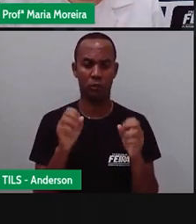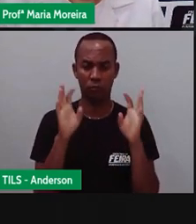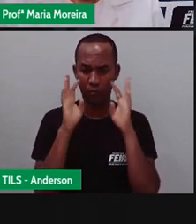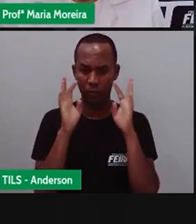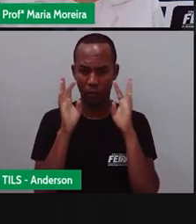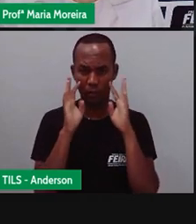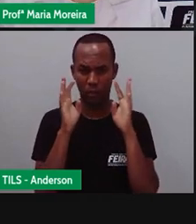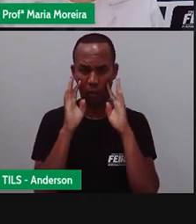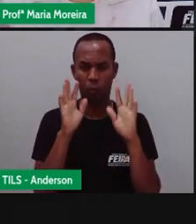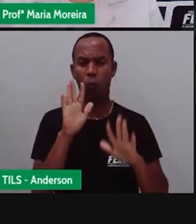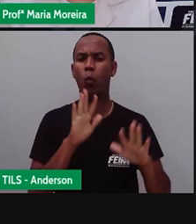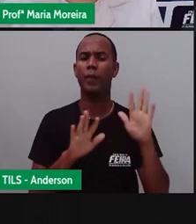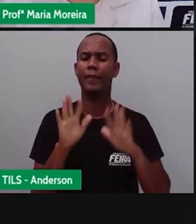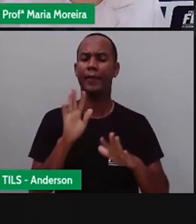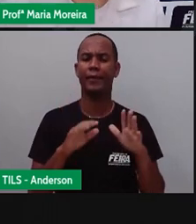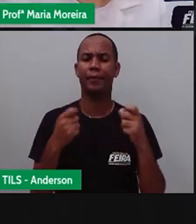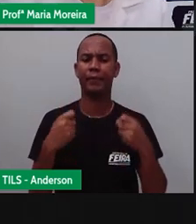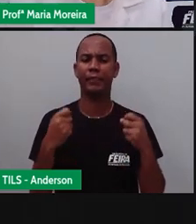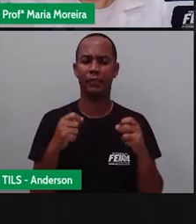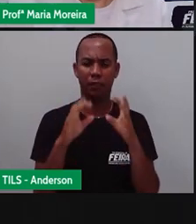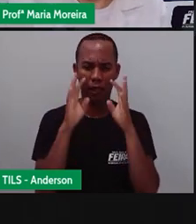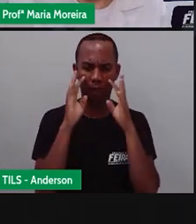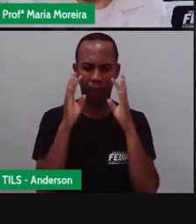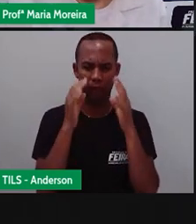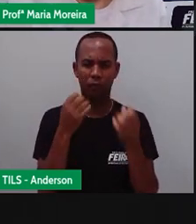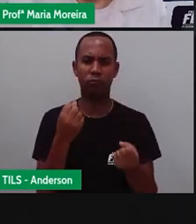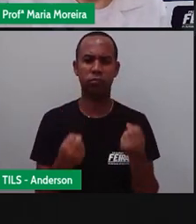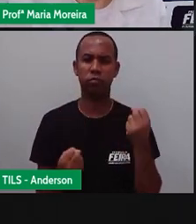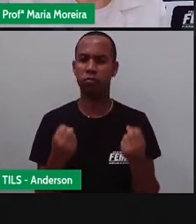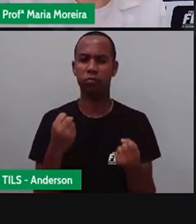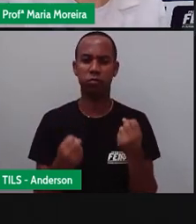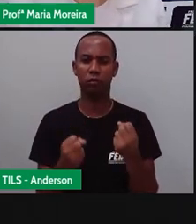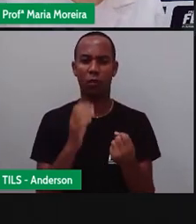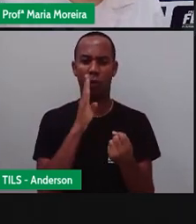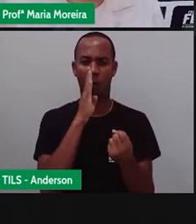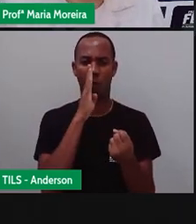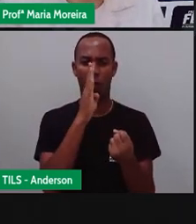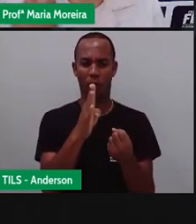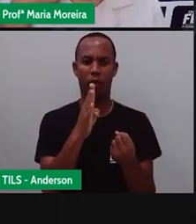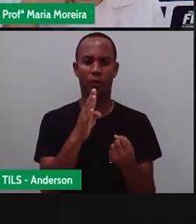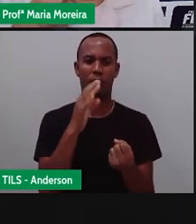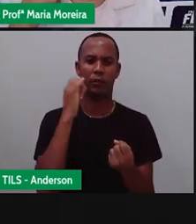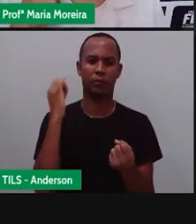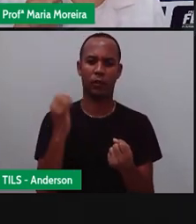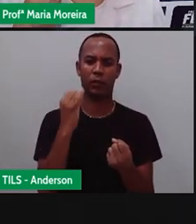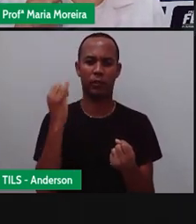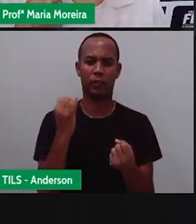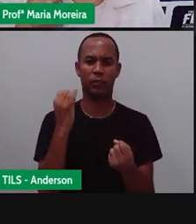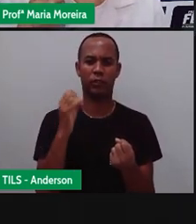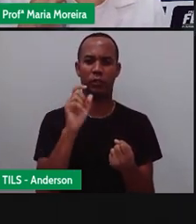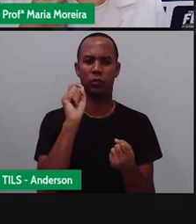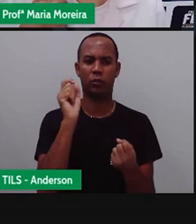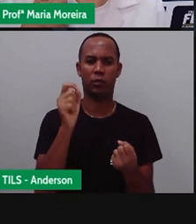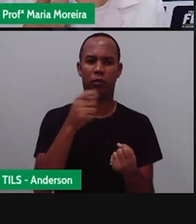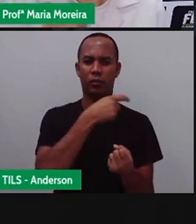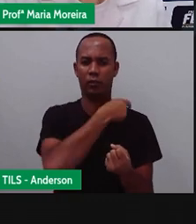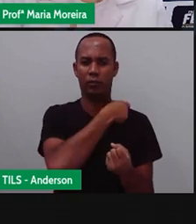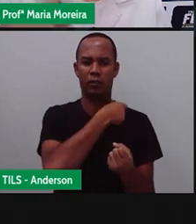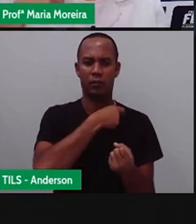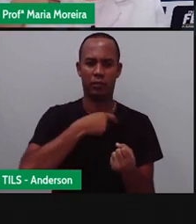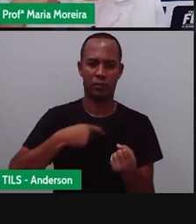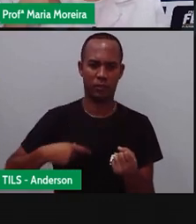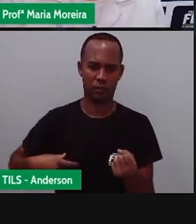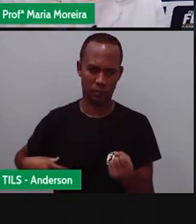a nossa atenção ao ponto de causar um acidente de trânsito. Então, é muito importante. Uma coisa, usar o cinto de segurança, tá, Anderson?